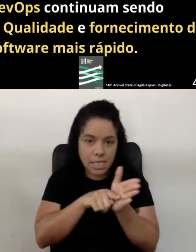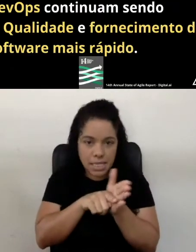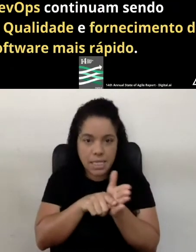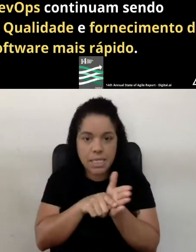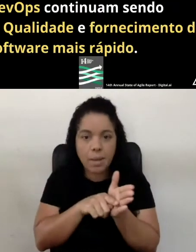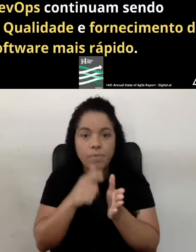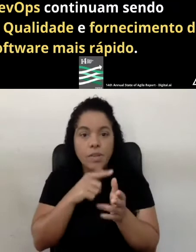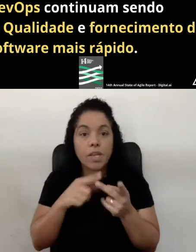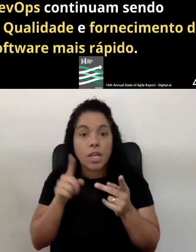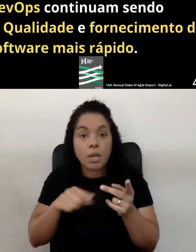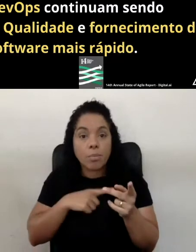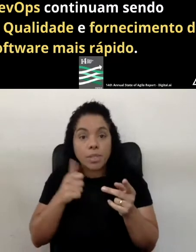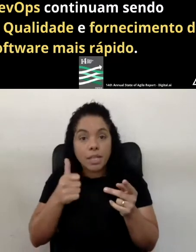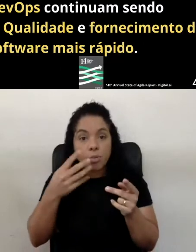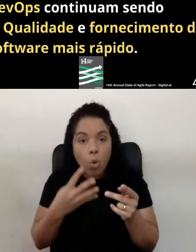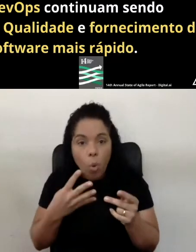14º, é,